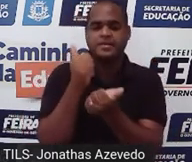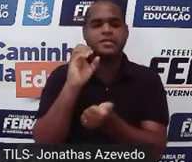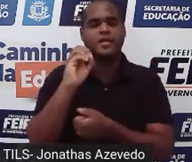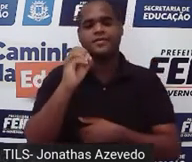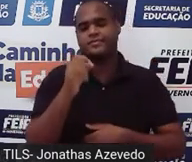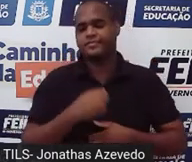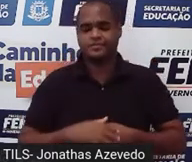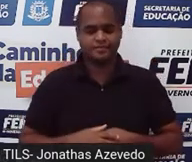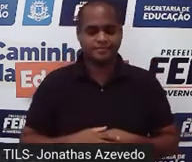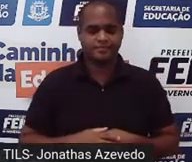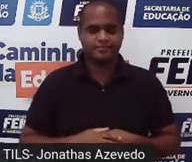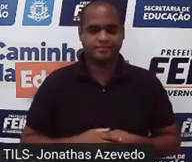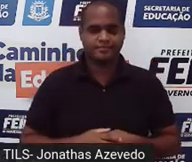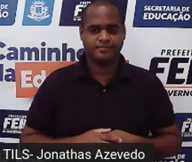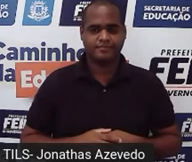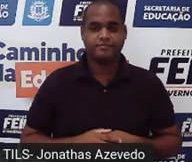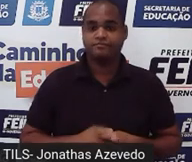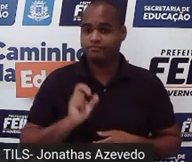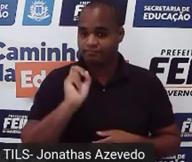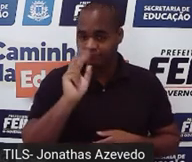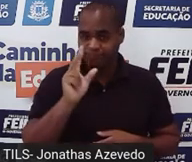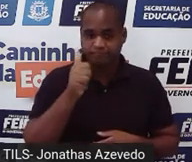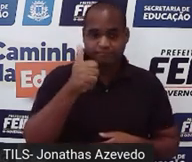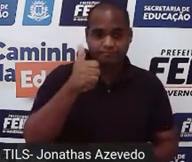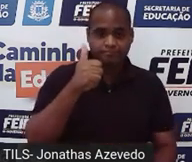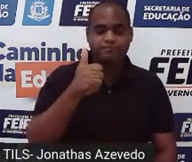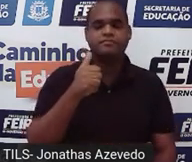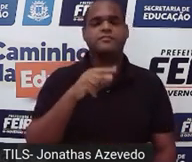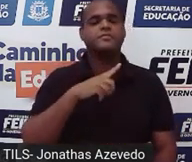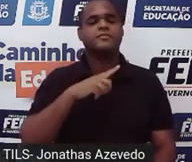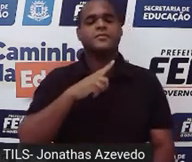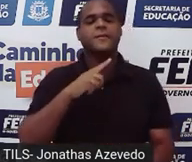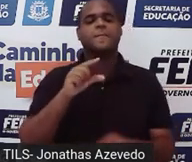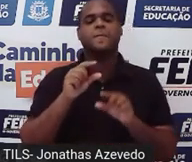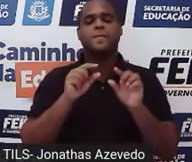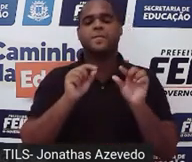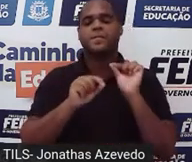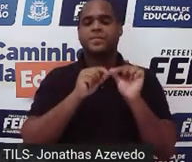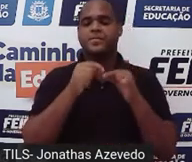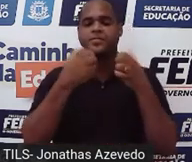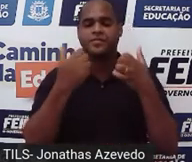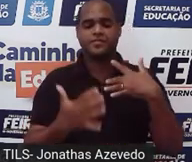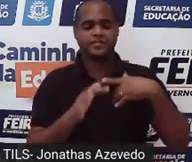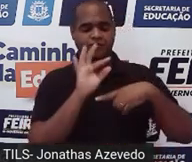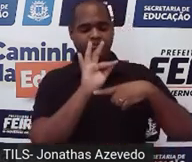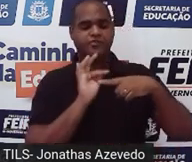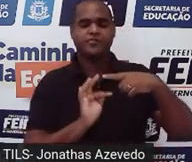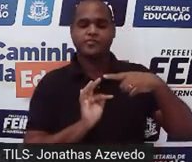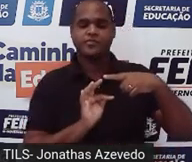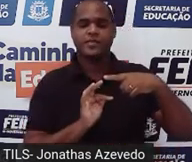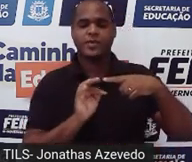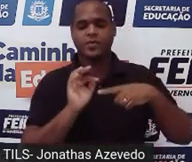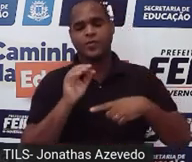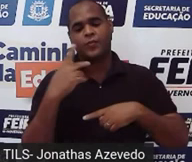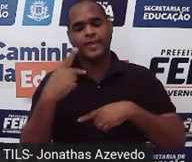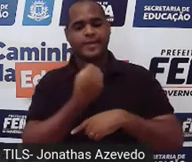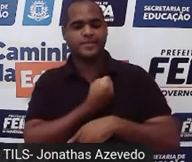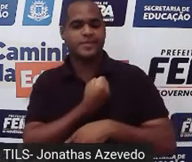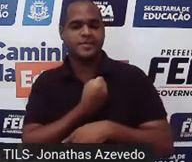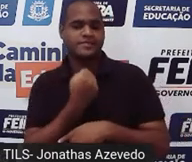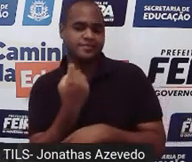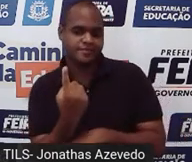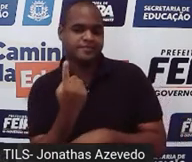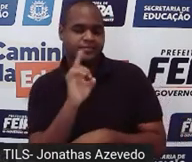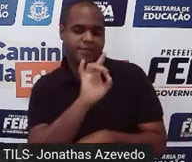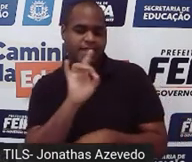tá bom? Beleza? Então, temos aí as frações unitárias e